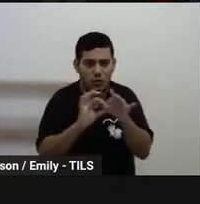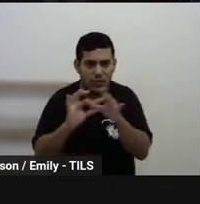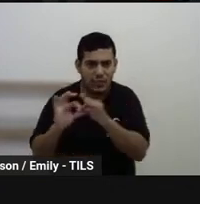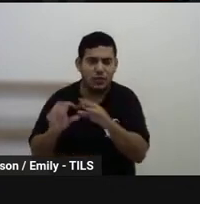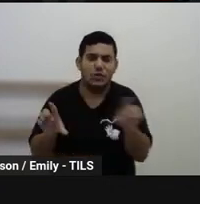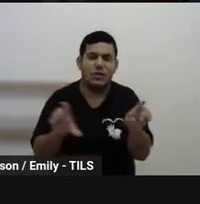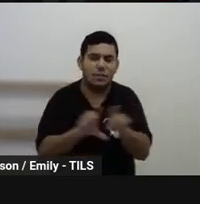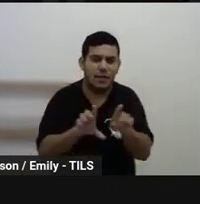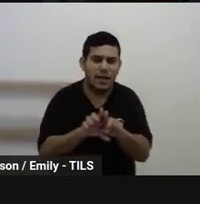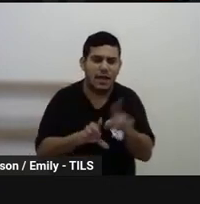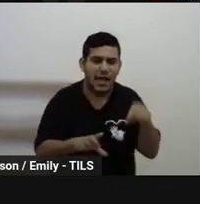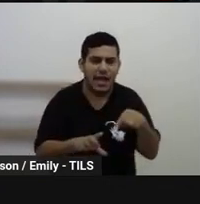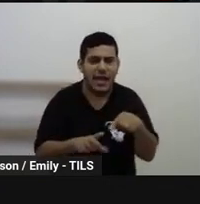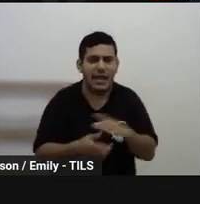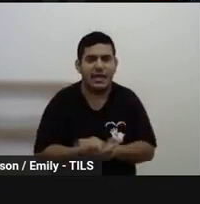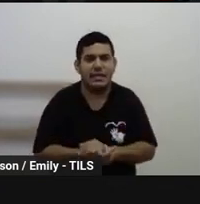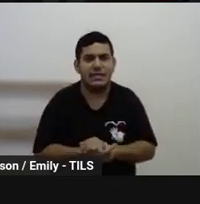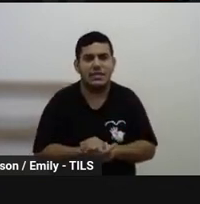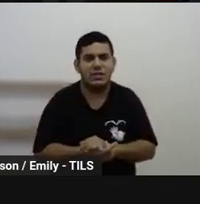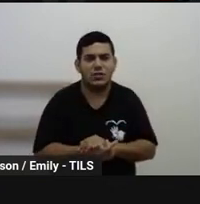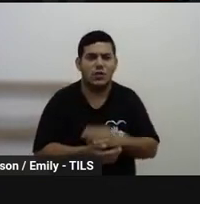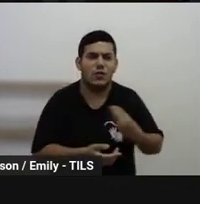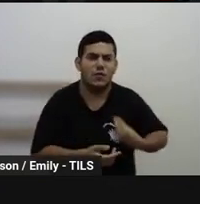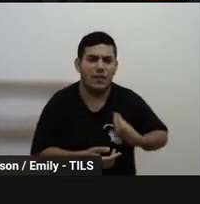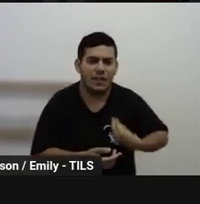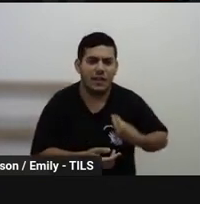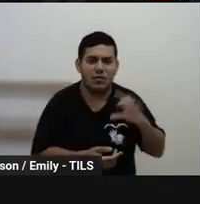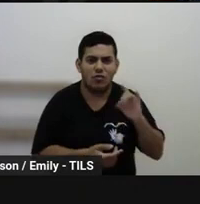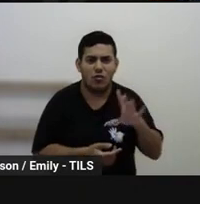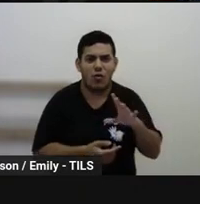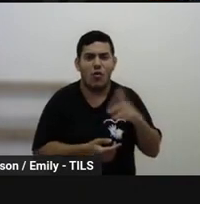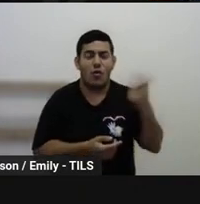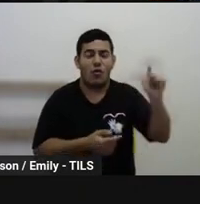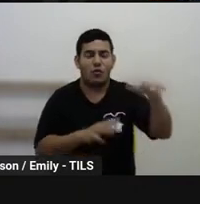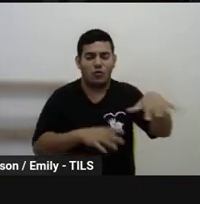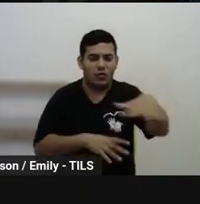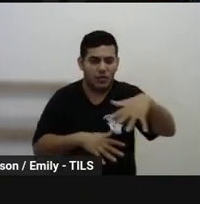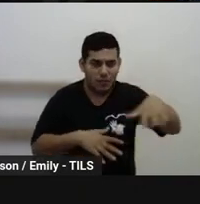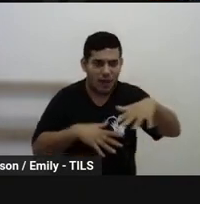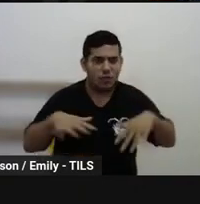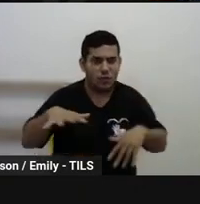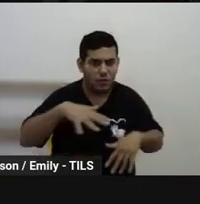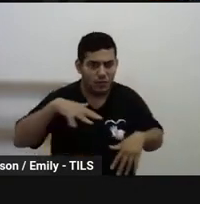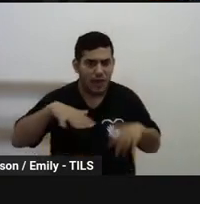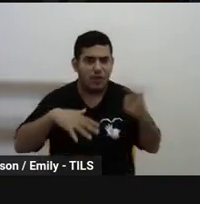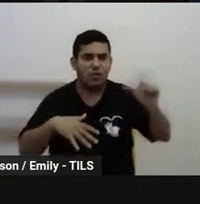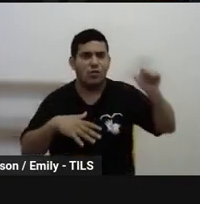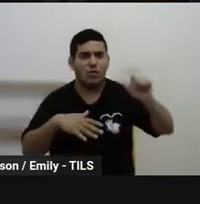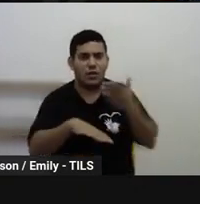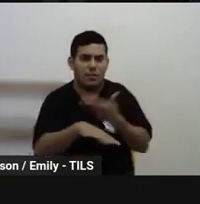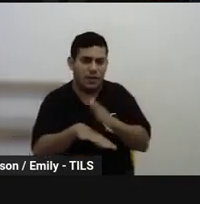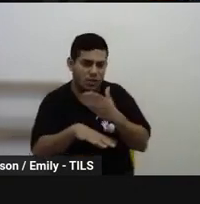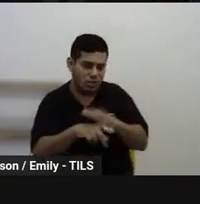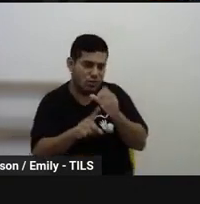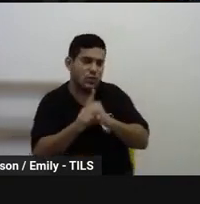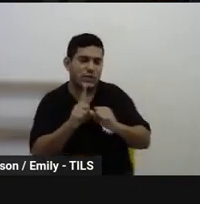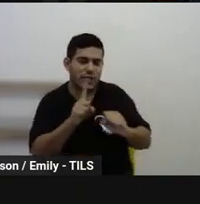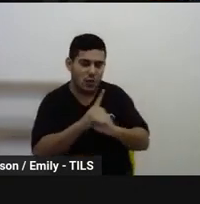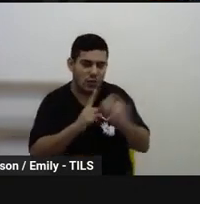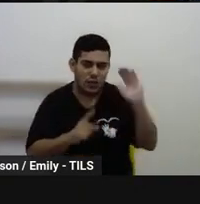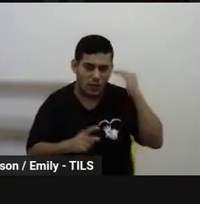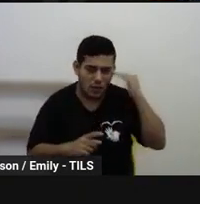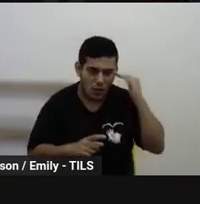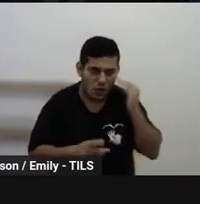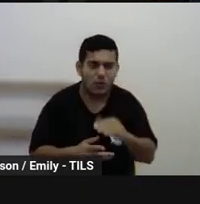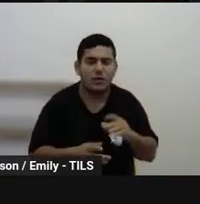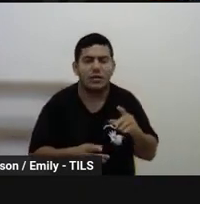porque esses alunos, eles não estão só vivenciando espaços escolares, eles vivenciam outros espaços também dentro de outras práticas sociais. Isso também tem